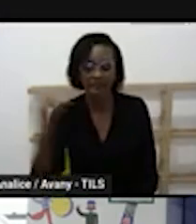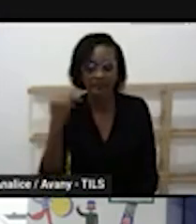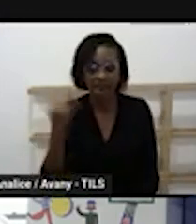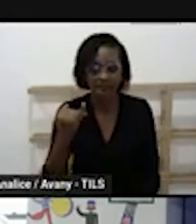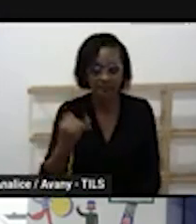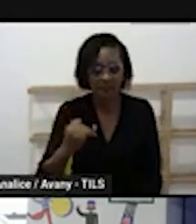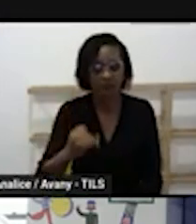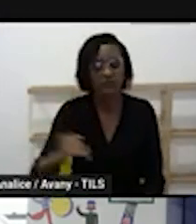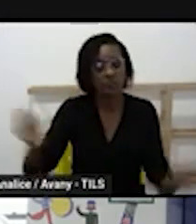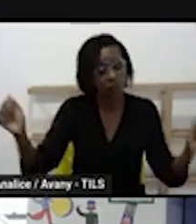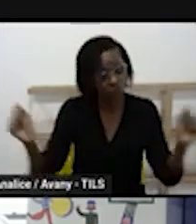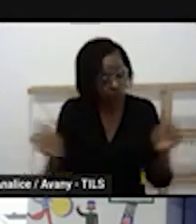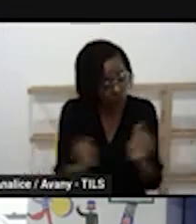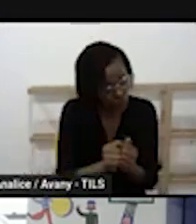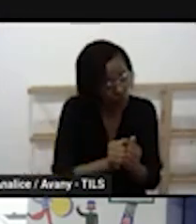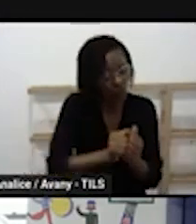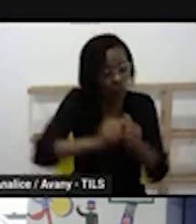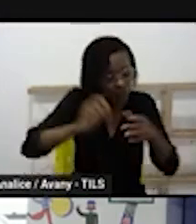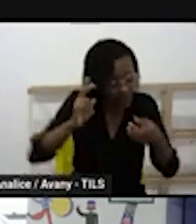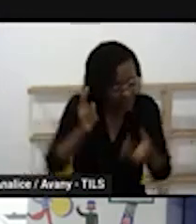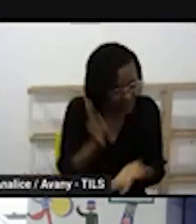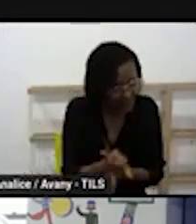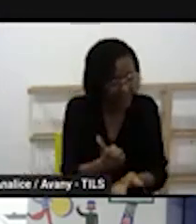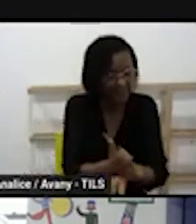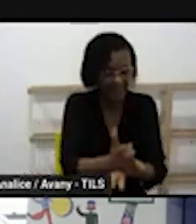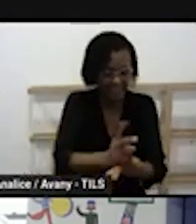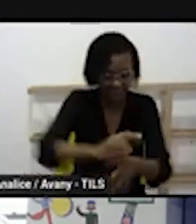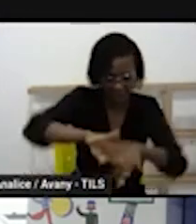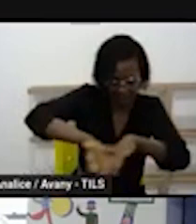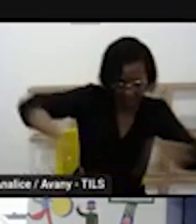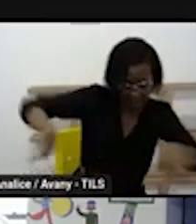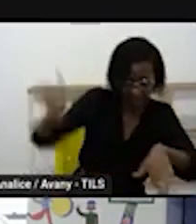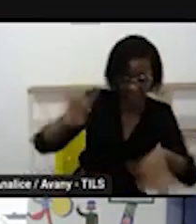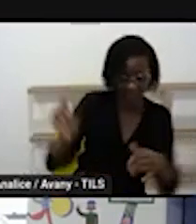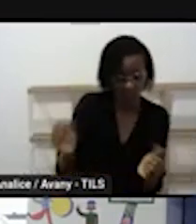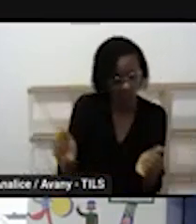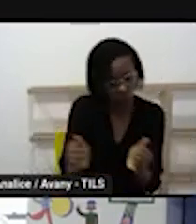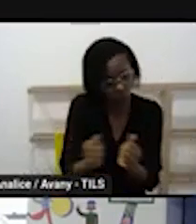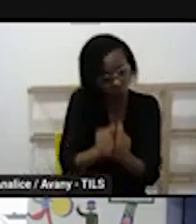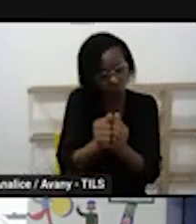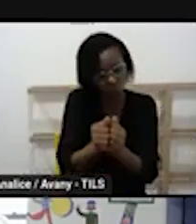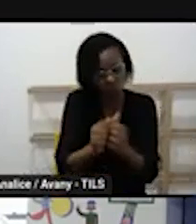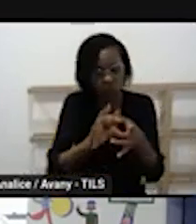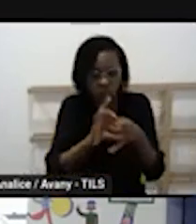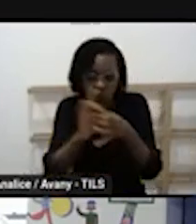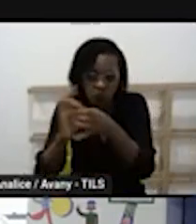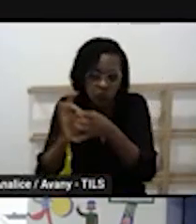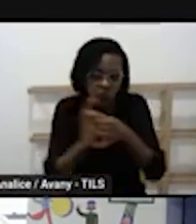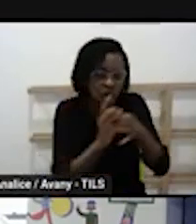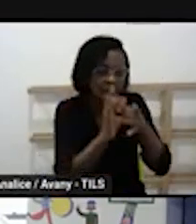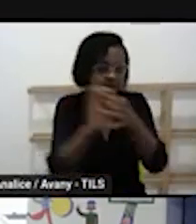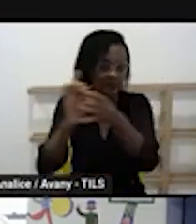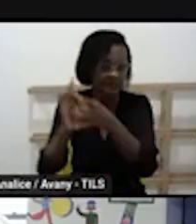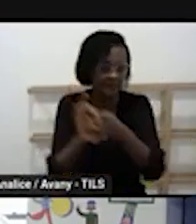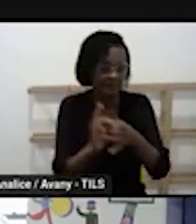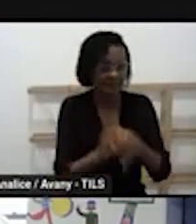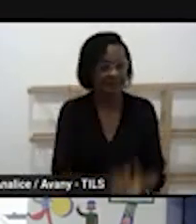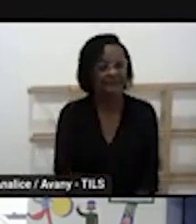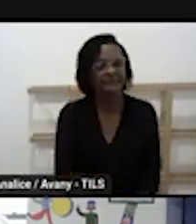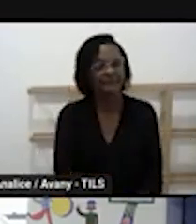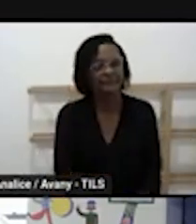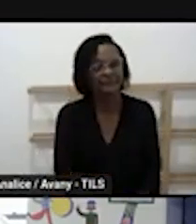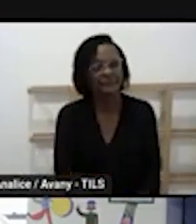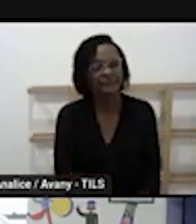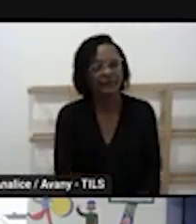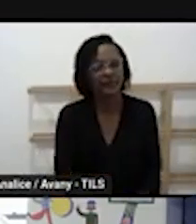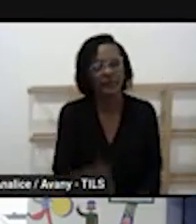envolvida a gente sabe que muitas escolas ao início do ano já tem projetos prontos né e a gente